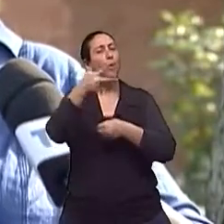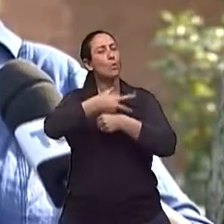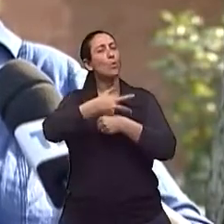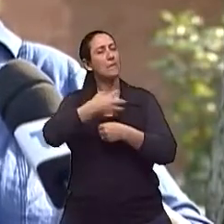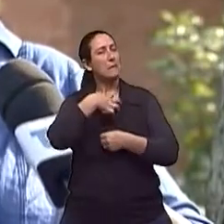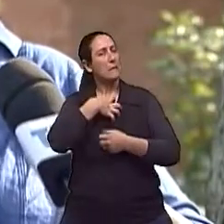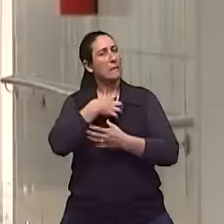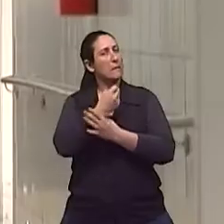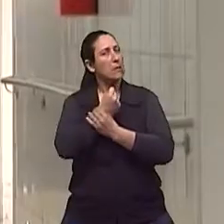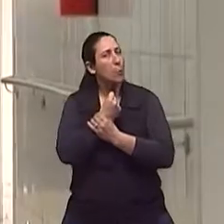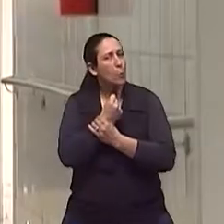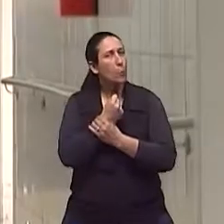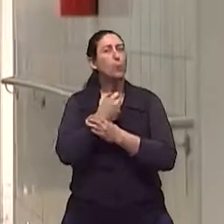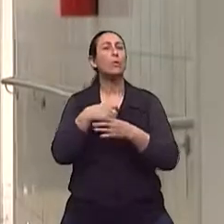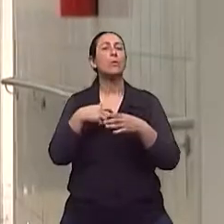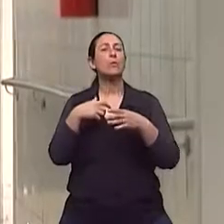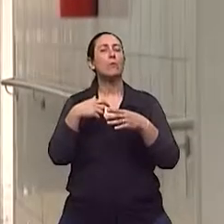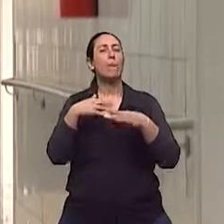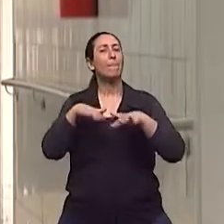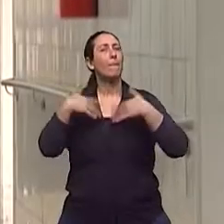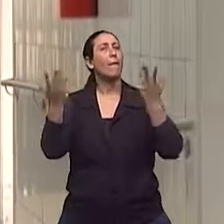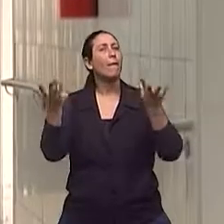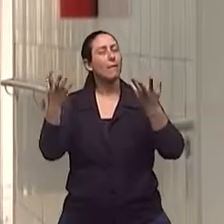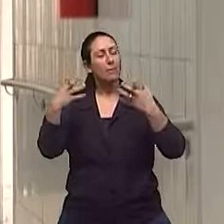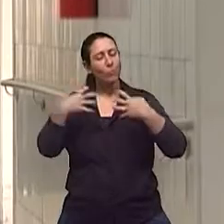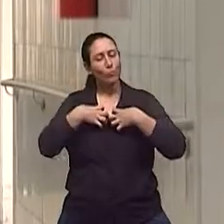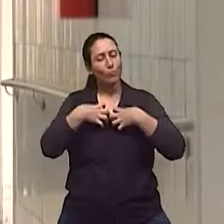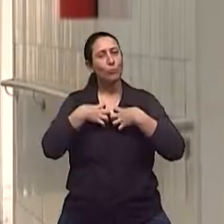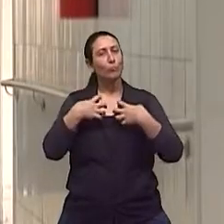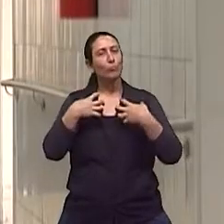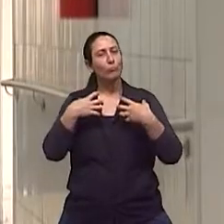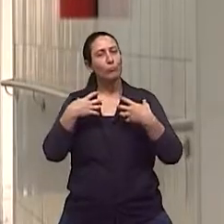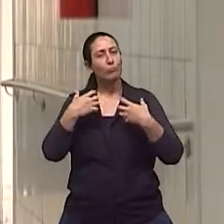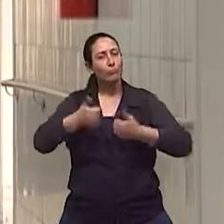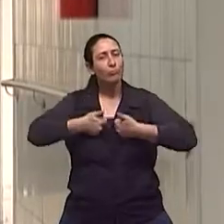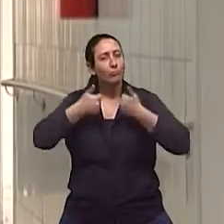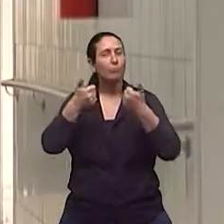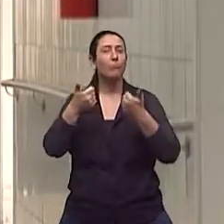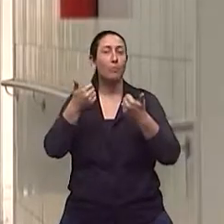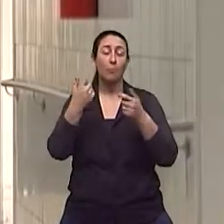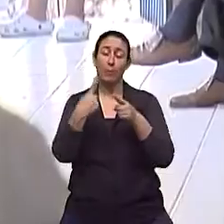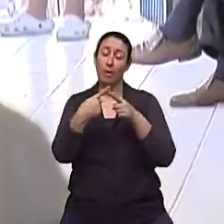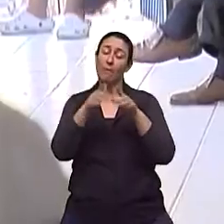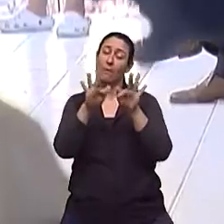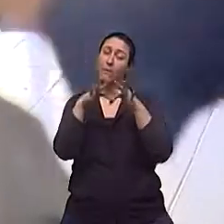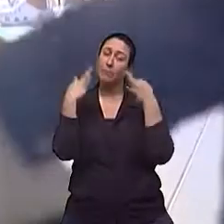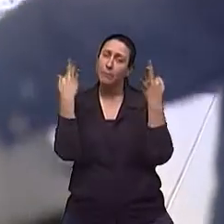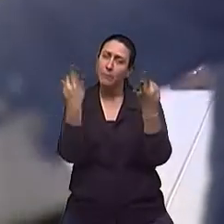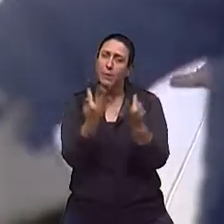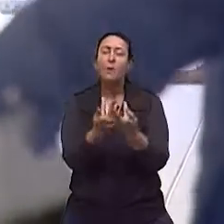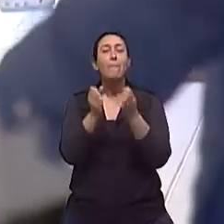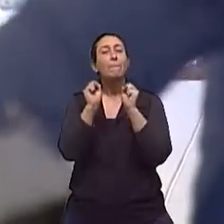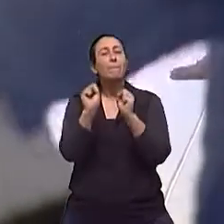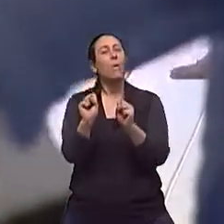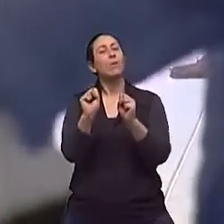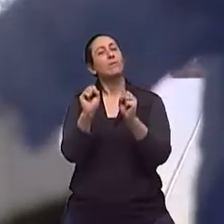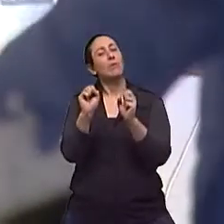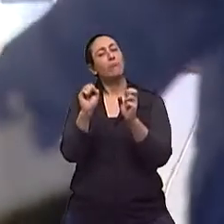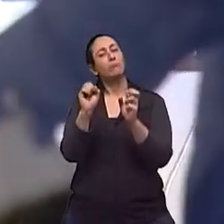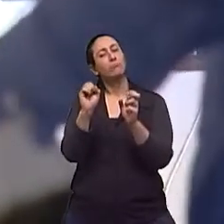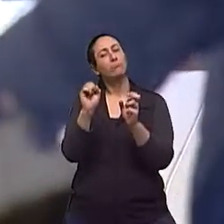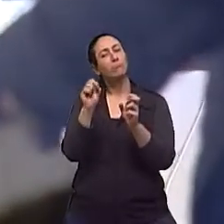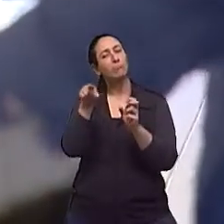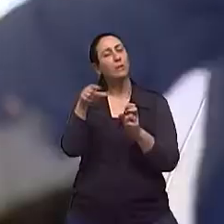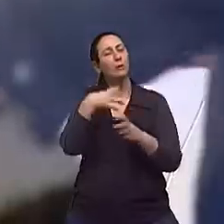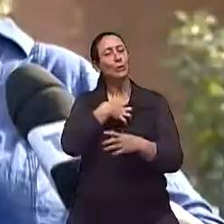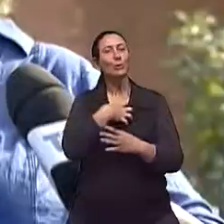seguro, mais resguardado em todos os sentidos. Buscar a família para que ele realmente sinta